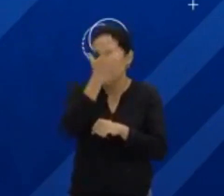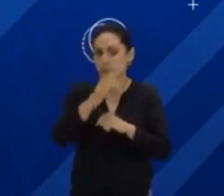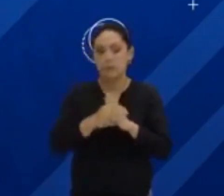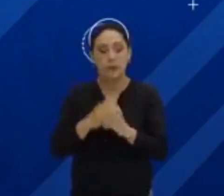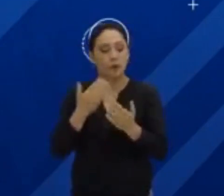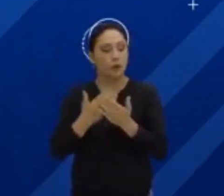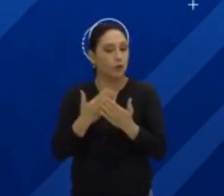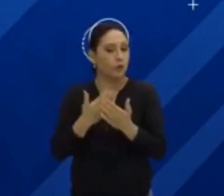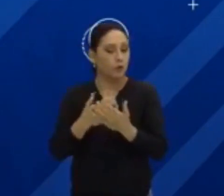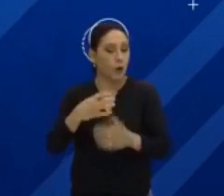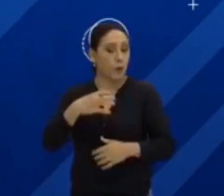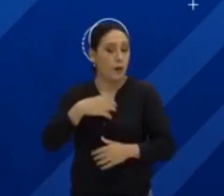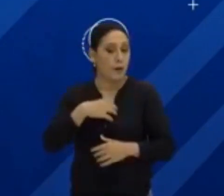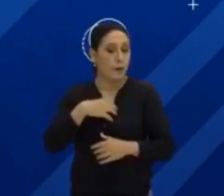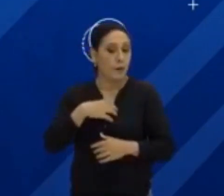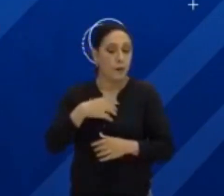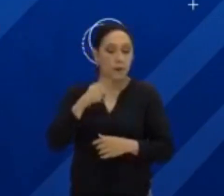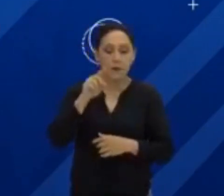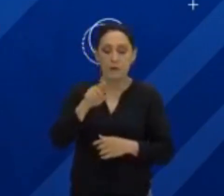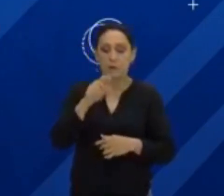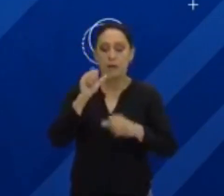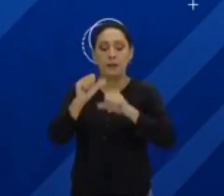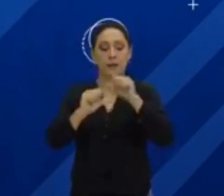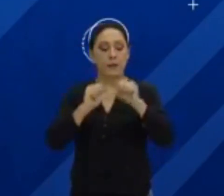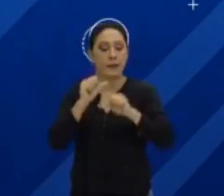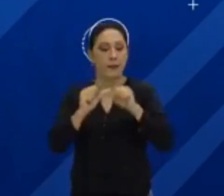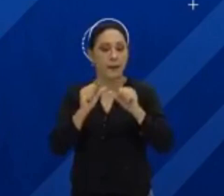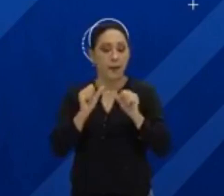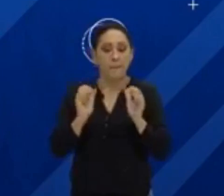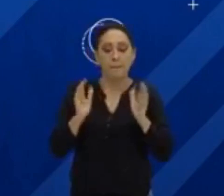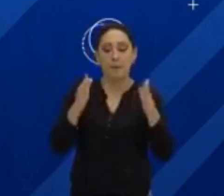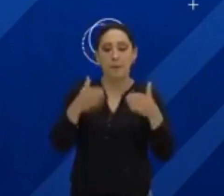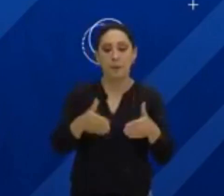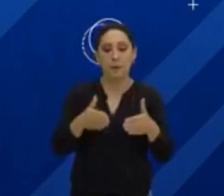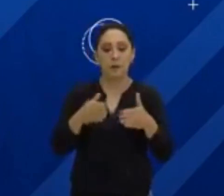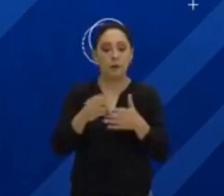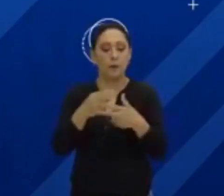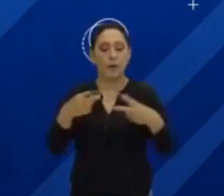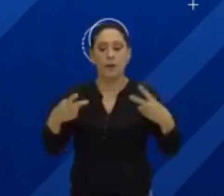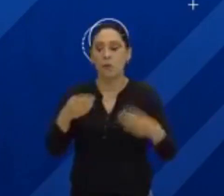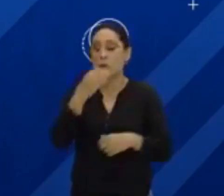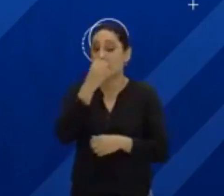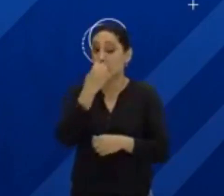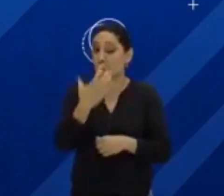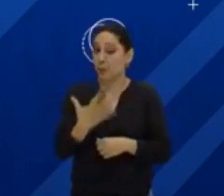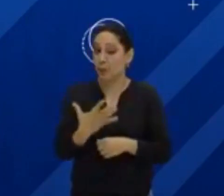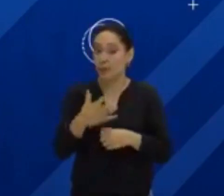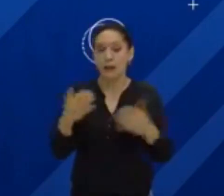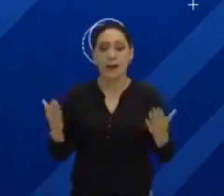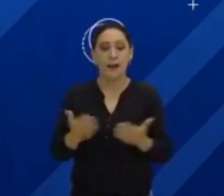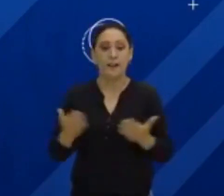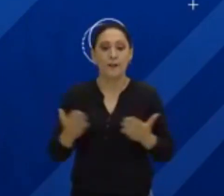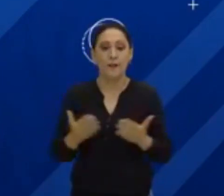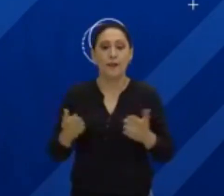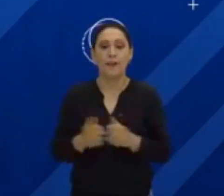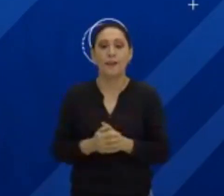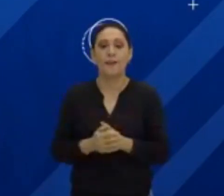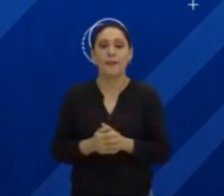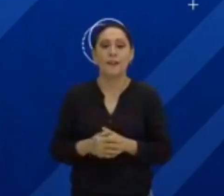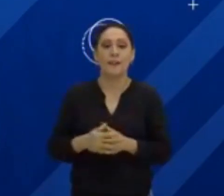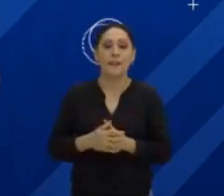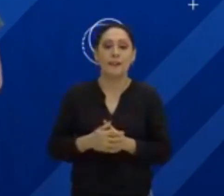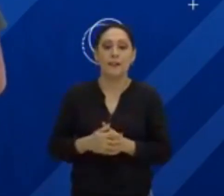Estudar pode ser uma maneira de você mudar seu foco para coisas positivas. Agora, vamos para